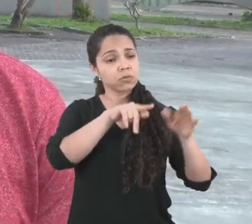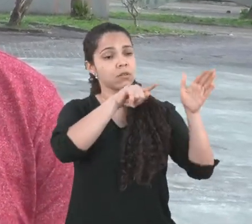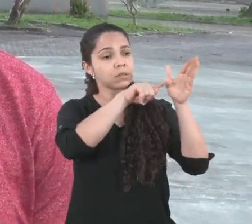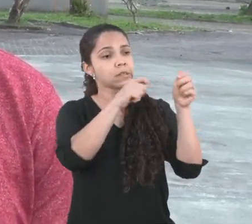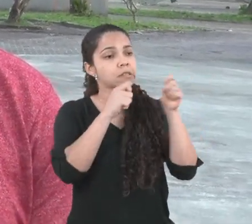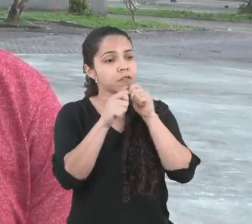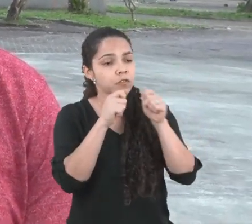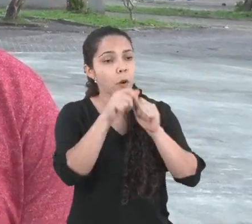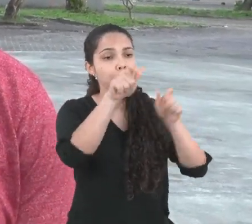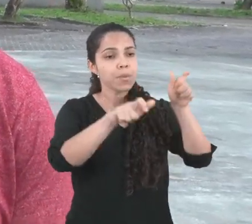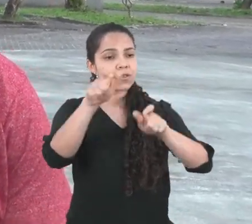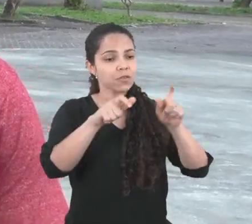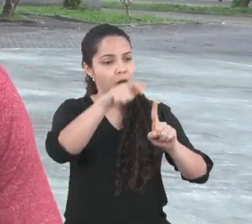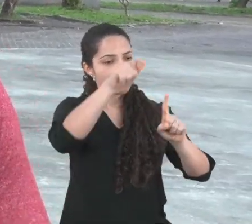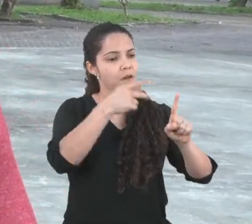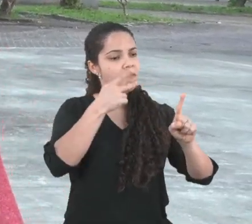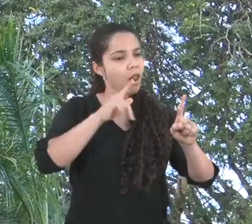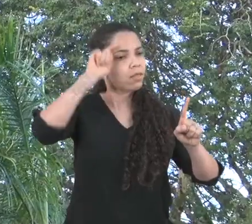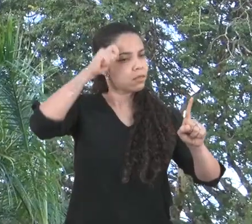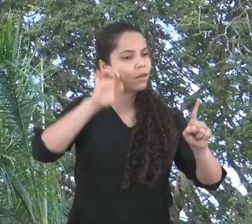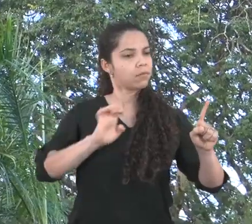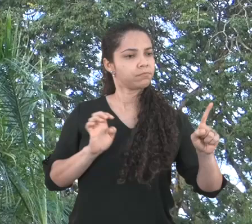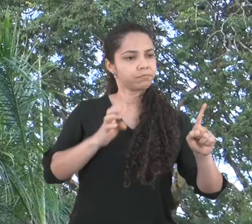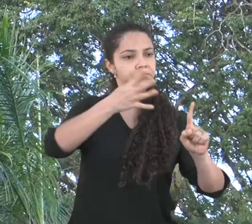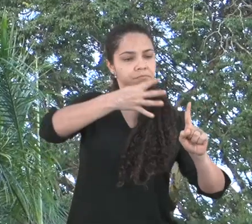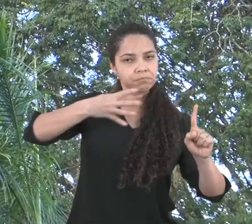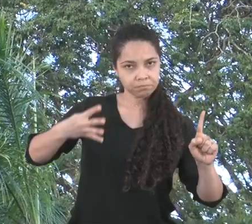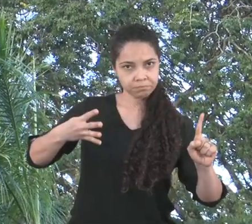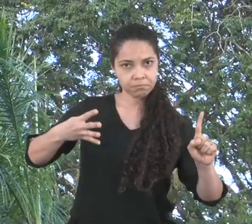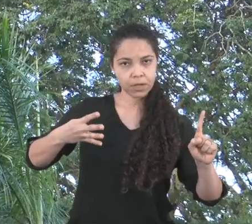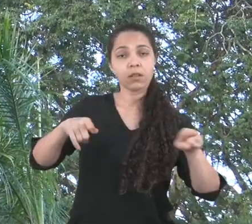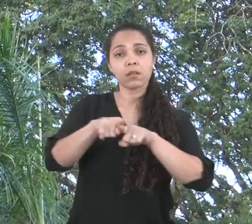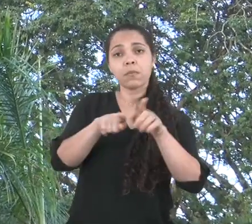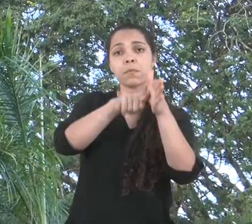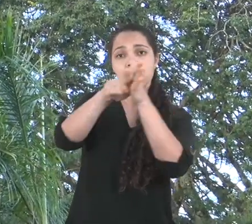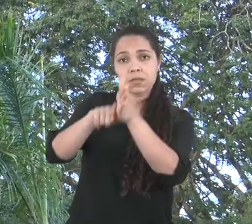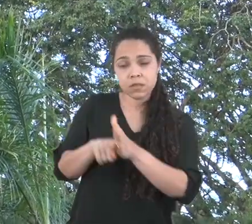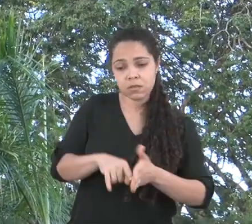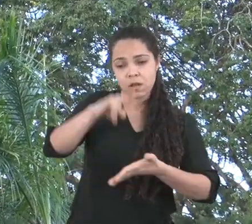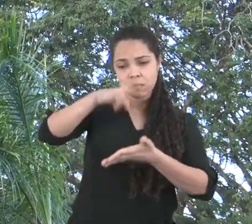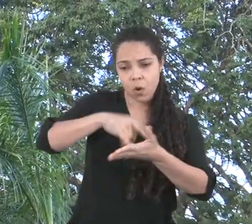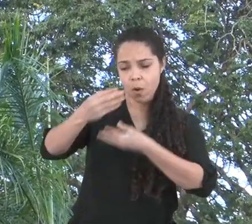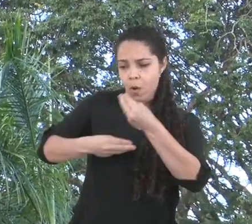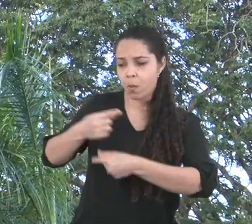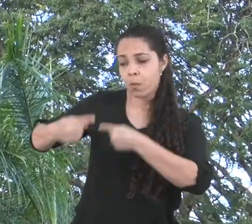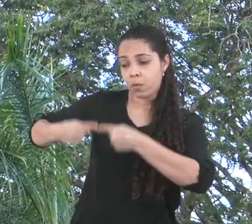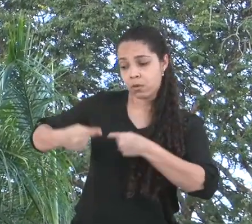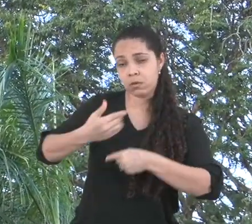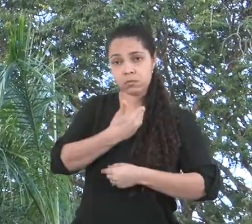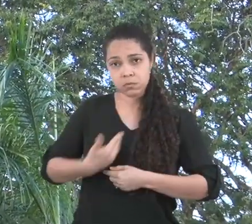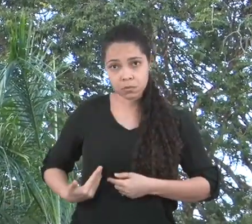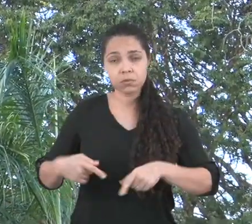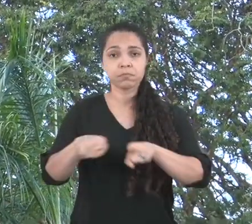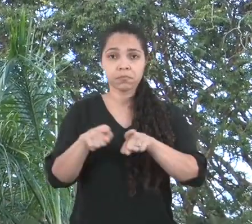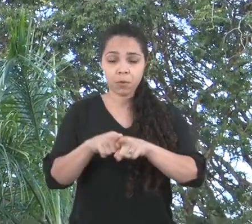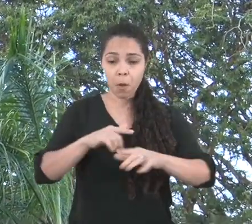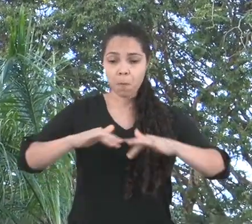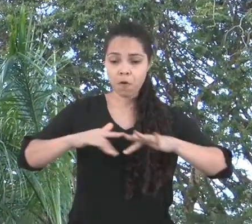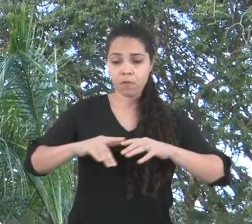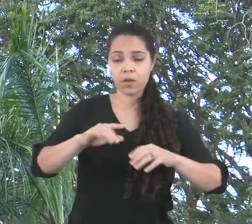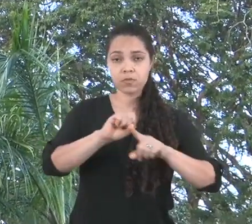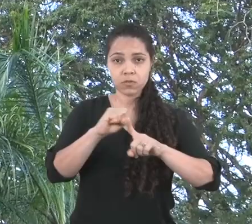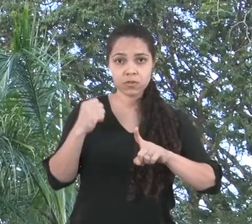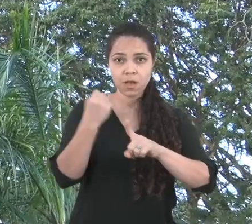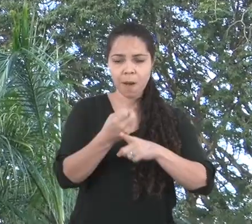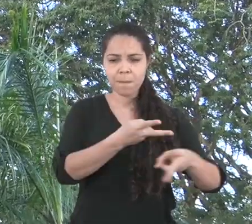autodeclararam negras e LGBTs e fez pesquisas documentais sobre políticas públicas e movimentos sociais para identificar